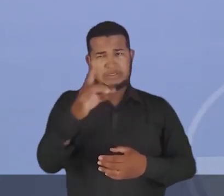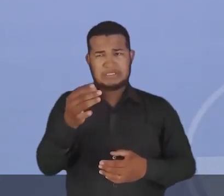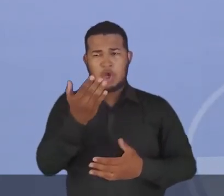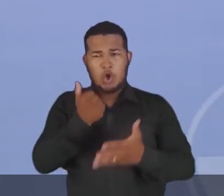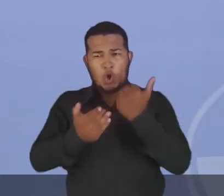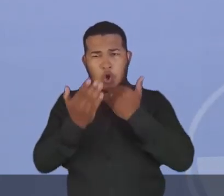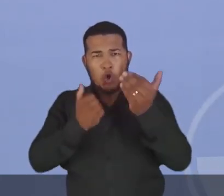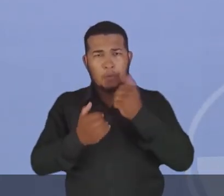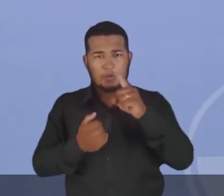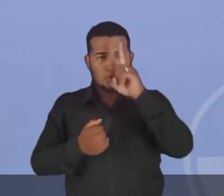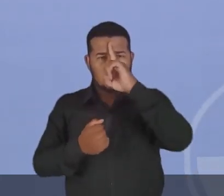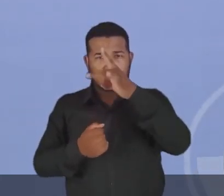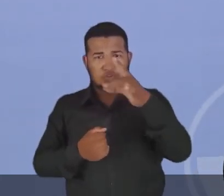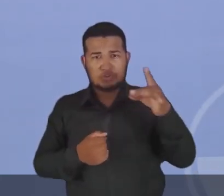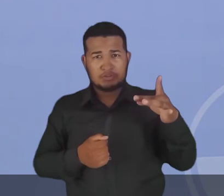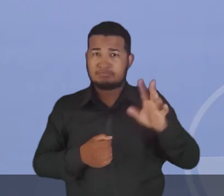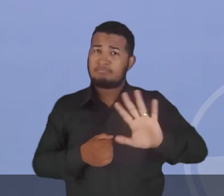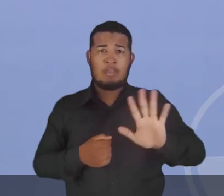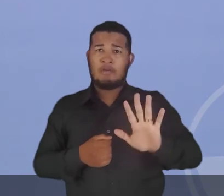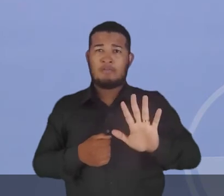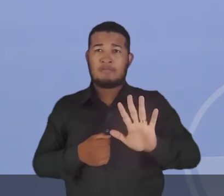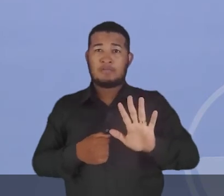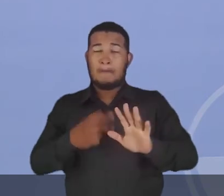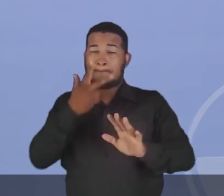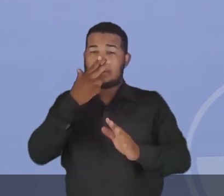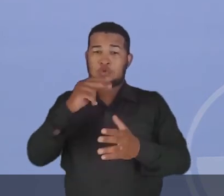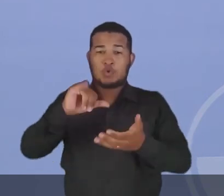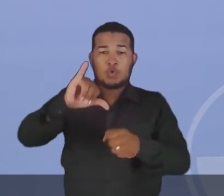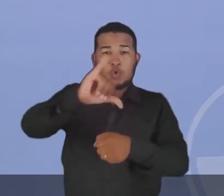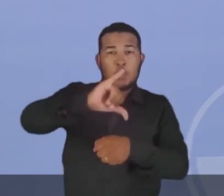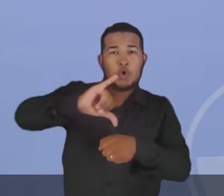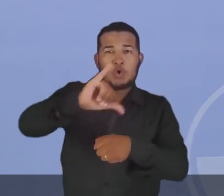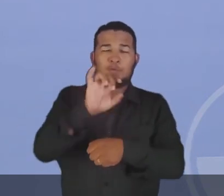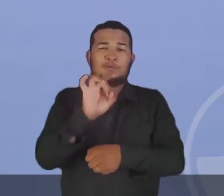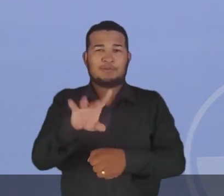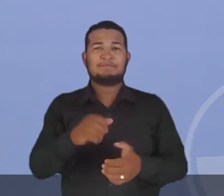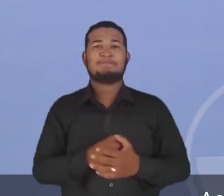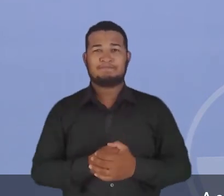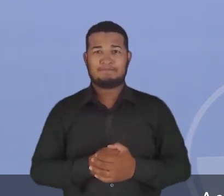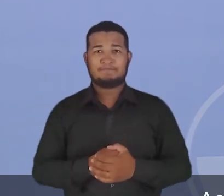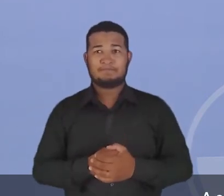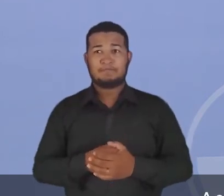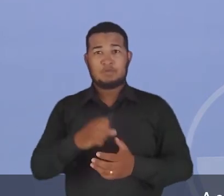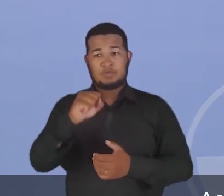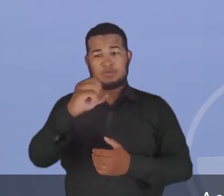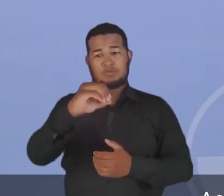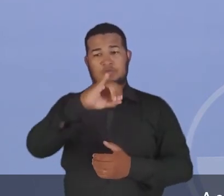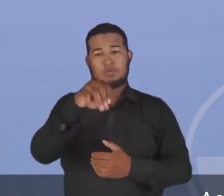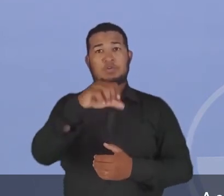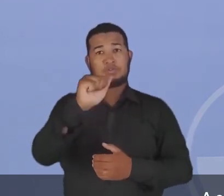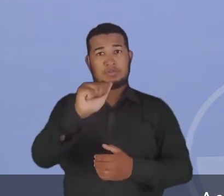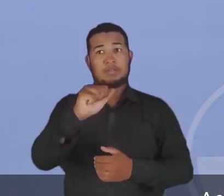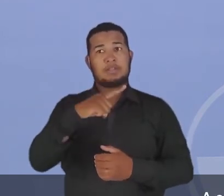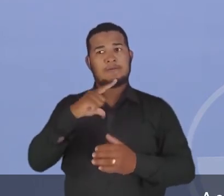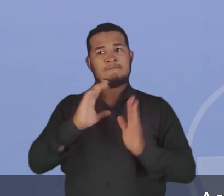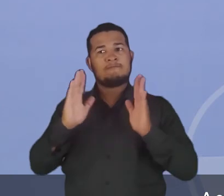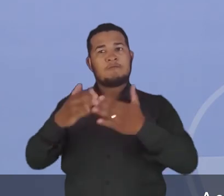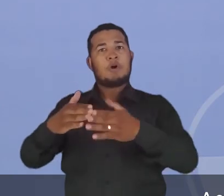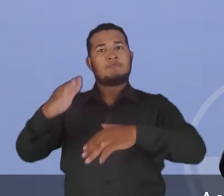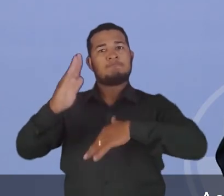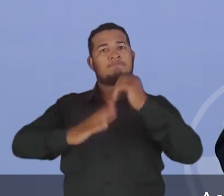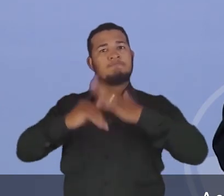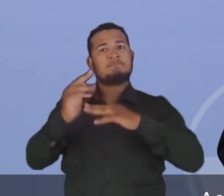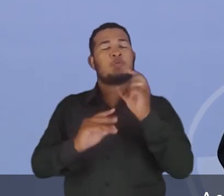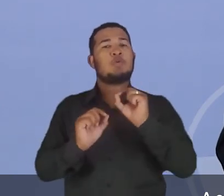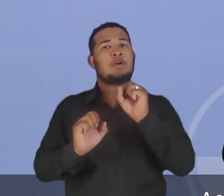Você come soja no seu dia a dia ali? O grão? Não. O óleo de soja apenas, tá? A soja é um produto voltado à atividade